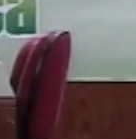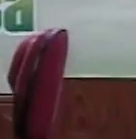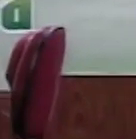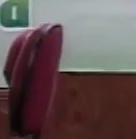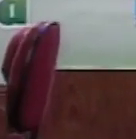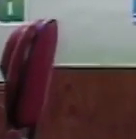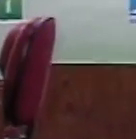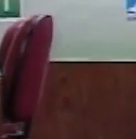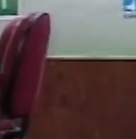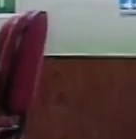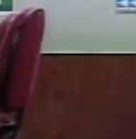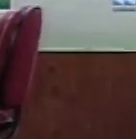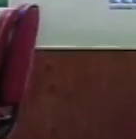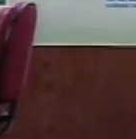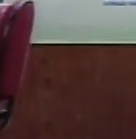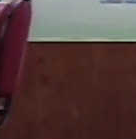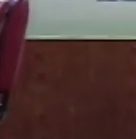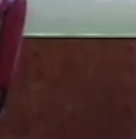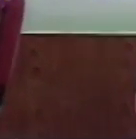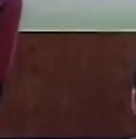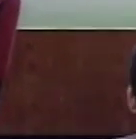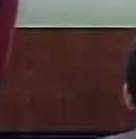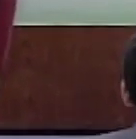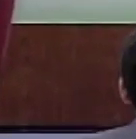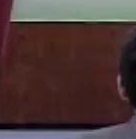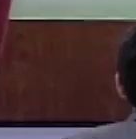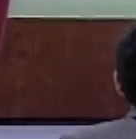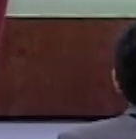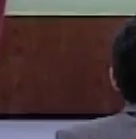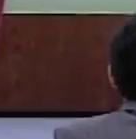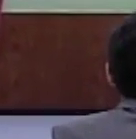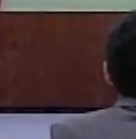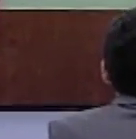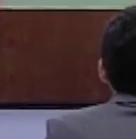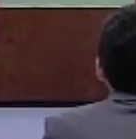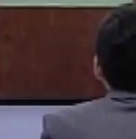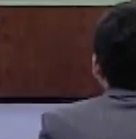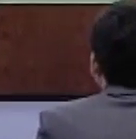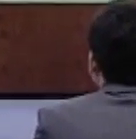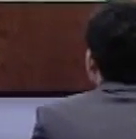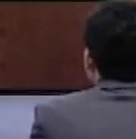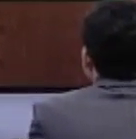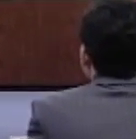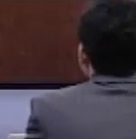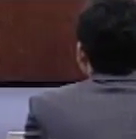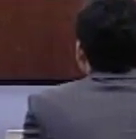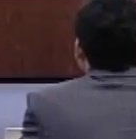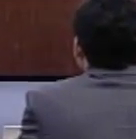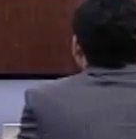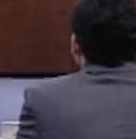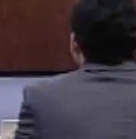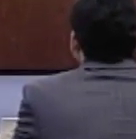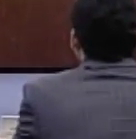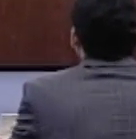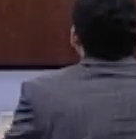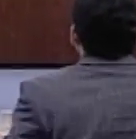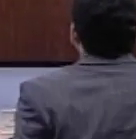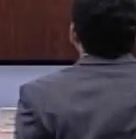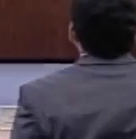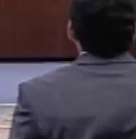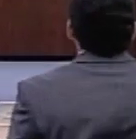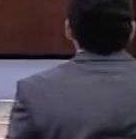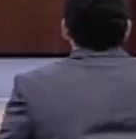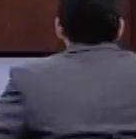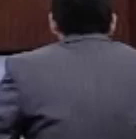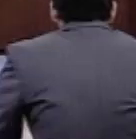que é nova no tribunal, a experiência das audiências públicas. Quando estive aqui